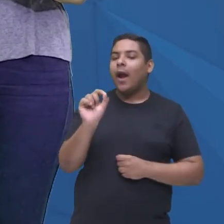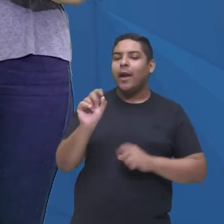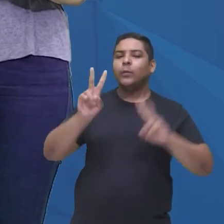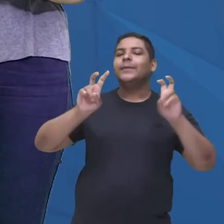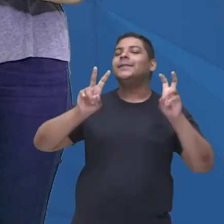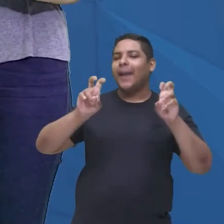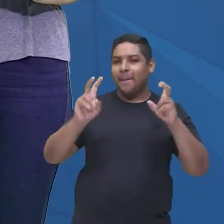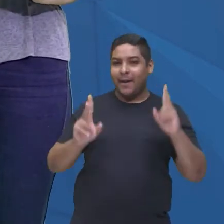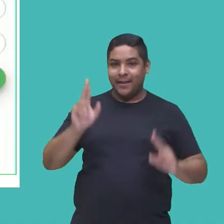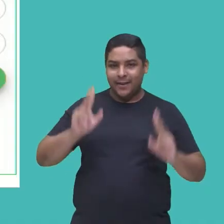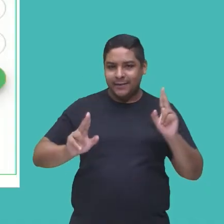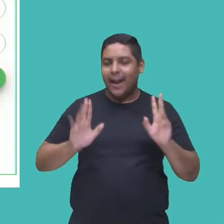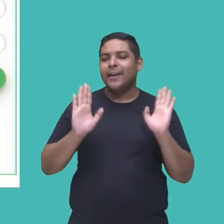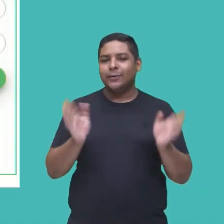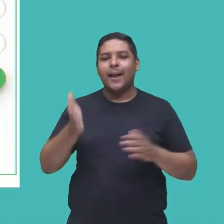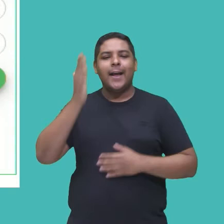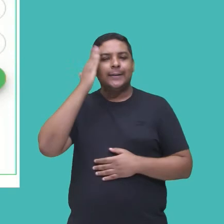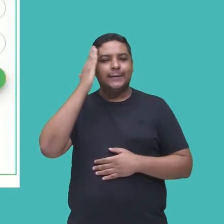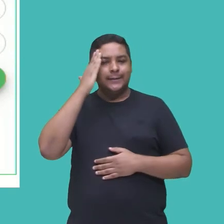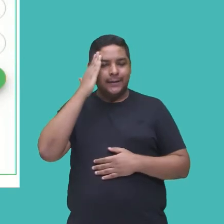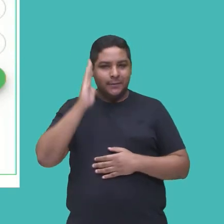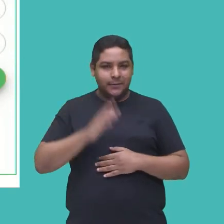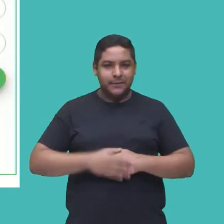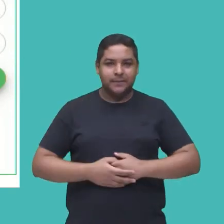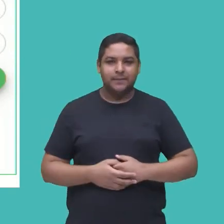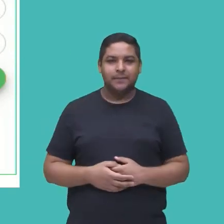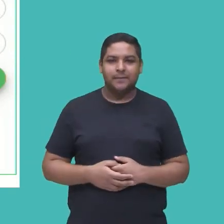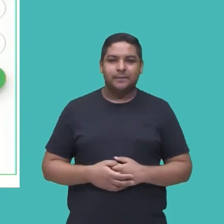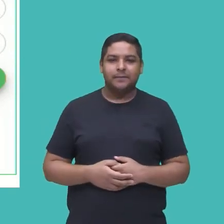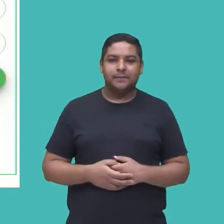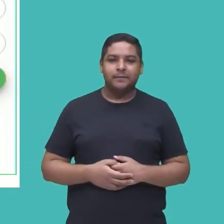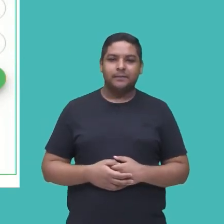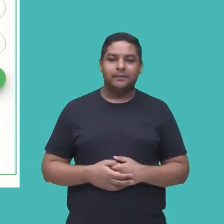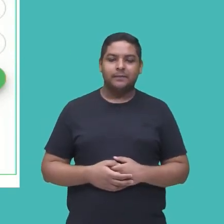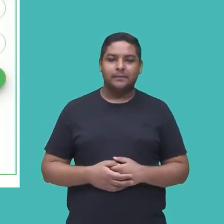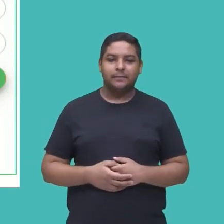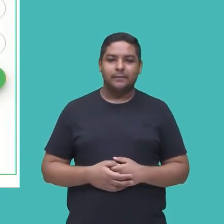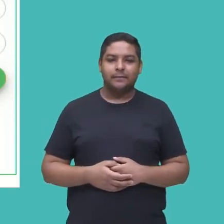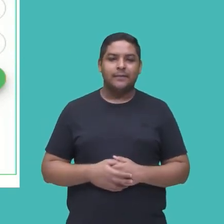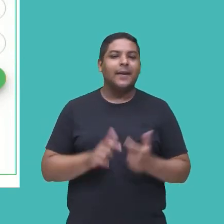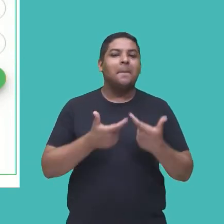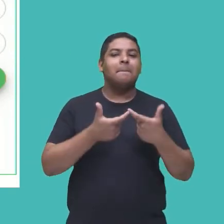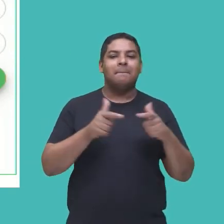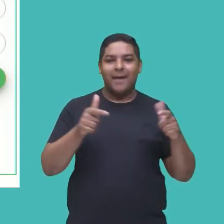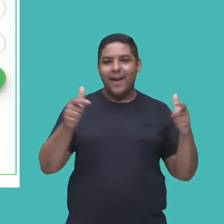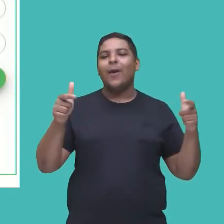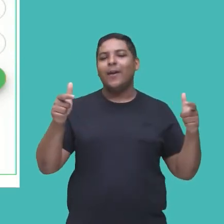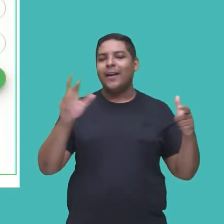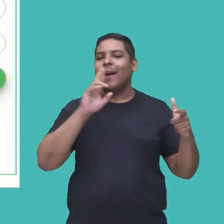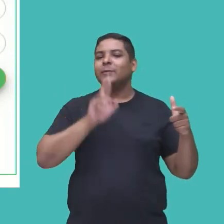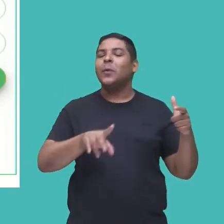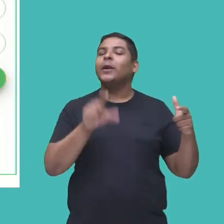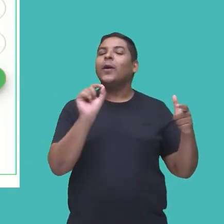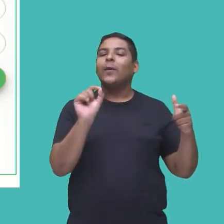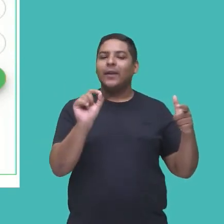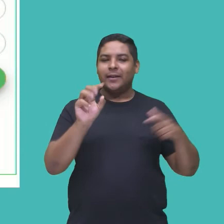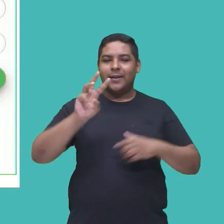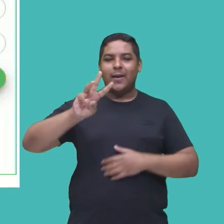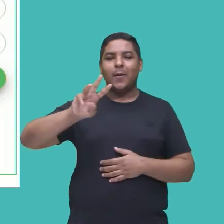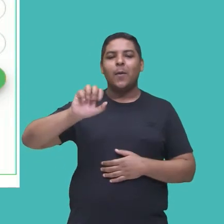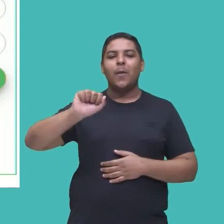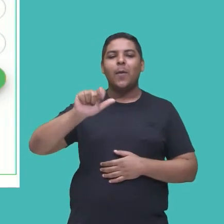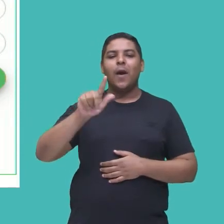tá bom, então, vamos lá, diretor, o que que a galera, respondeu? A maioria, olha só, walkers, né, que são